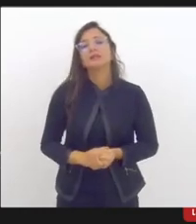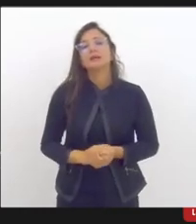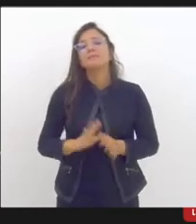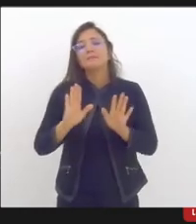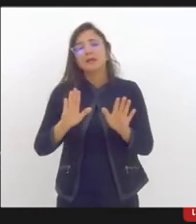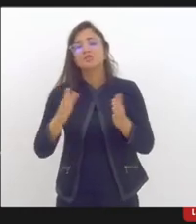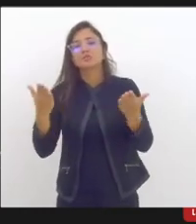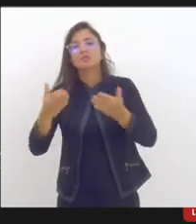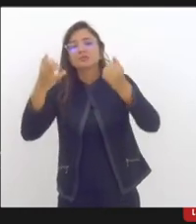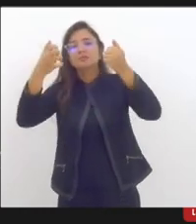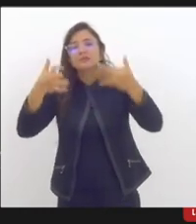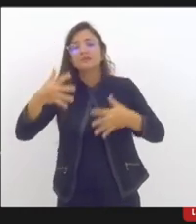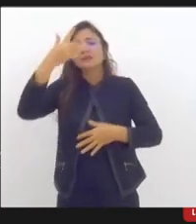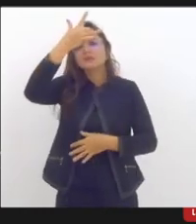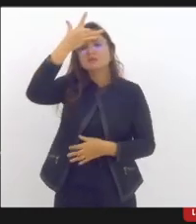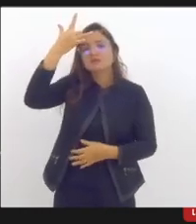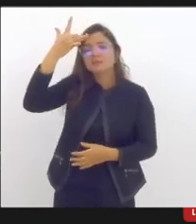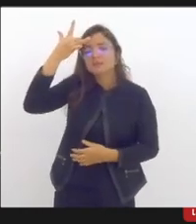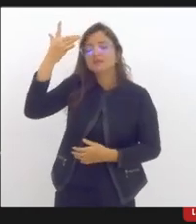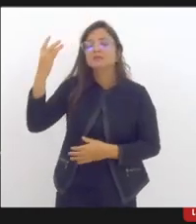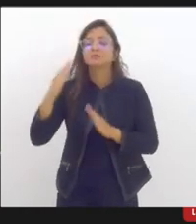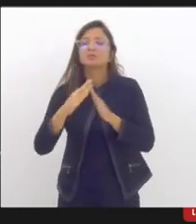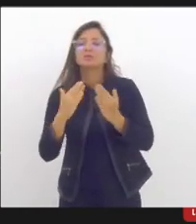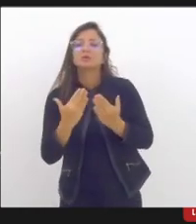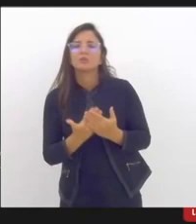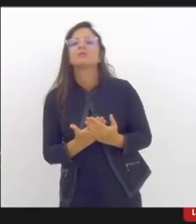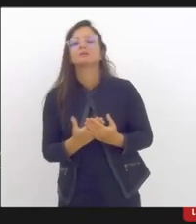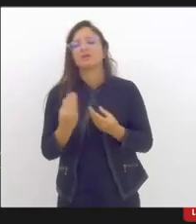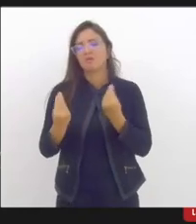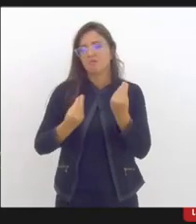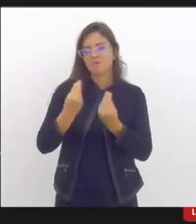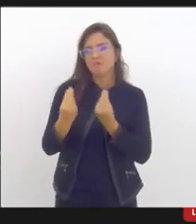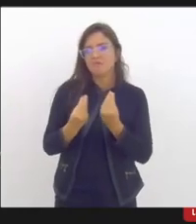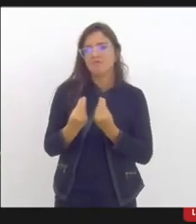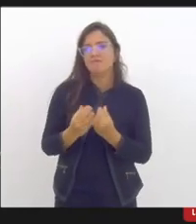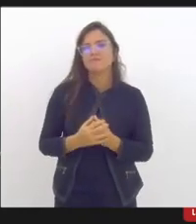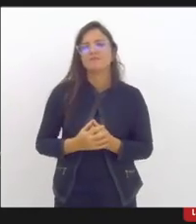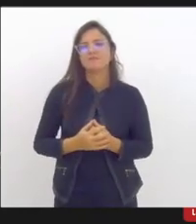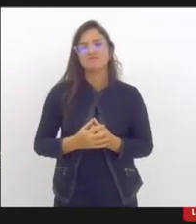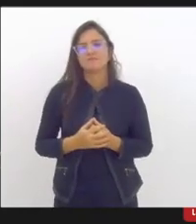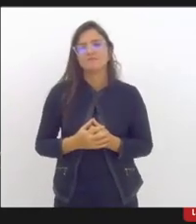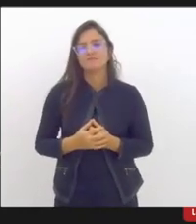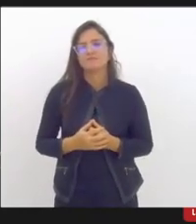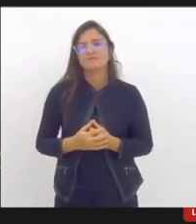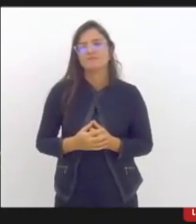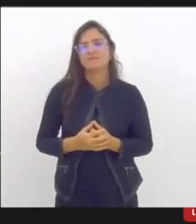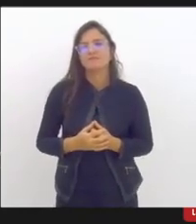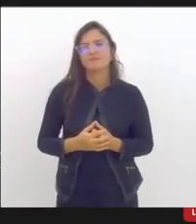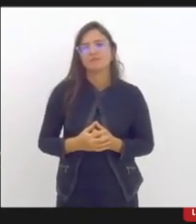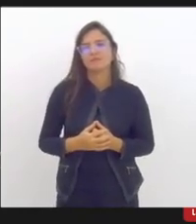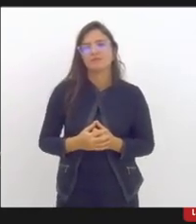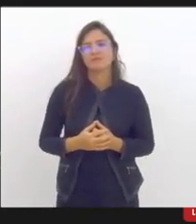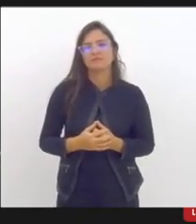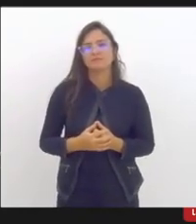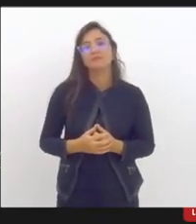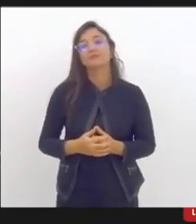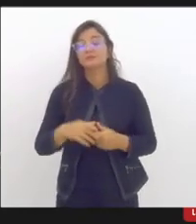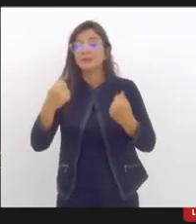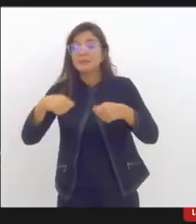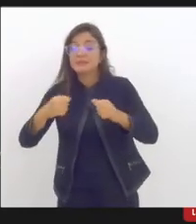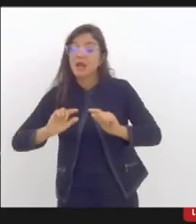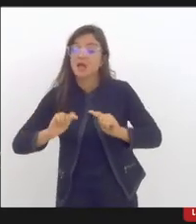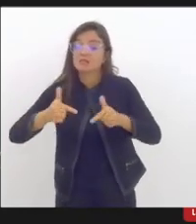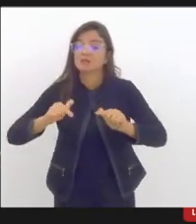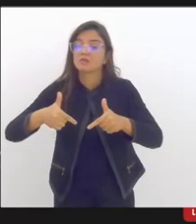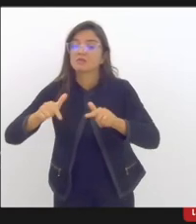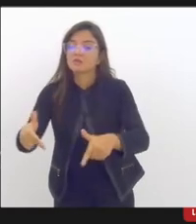de saúde mental nas escolas. Nós vimos comentando tanto ações de caráter preventivo,